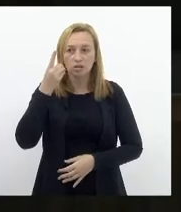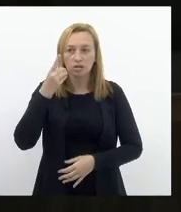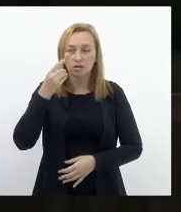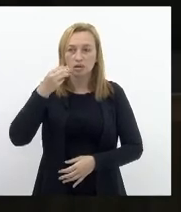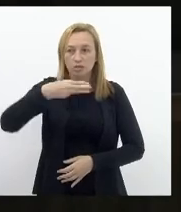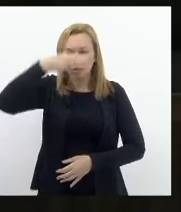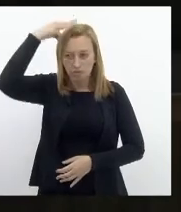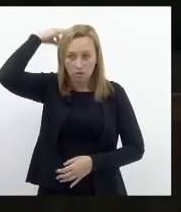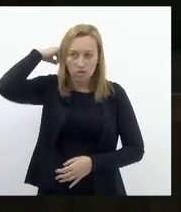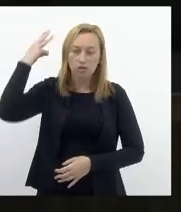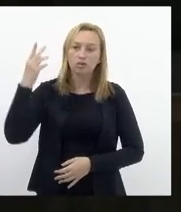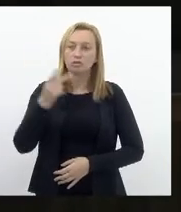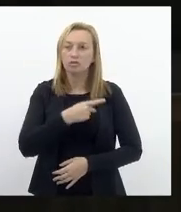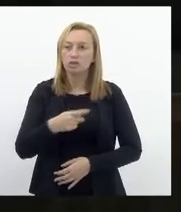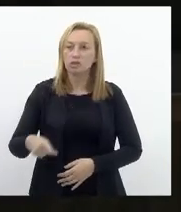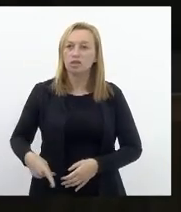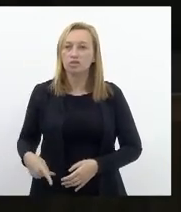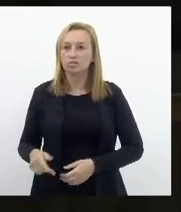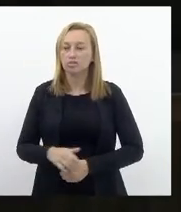Pacheco. Presidente,